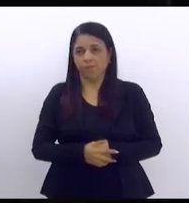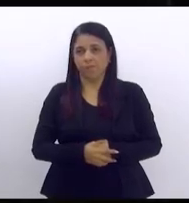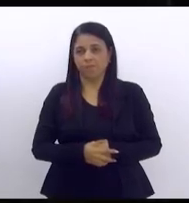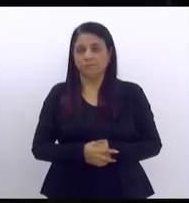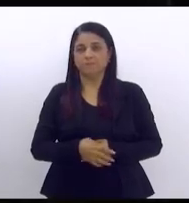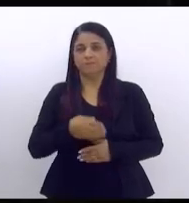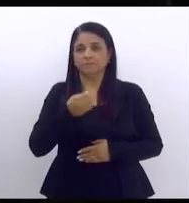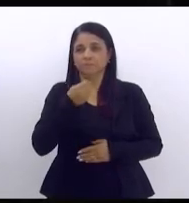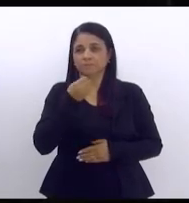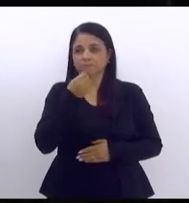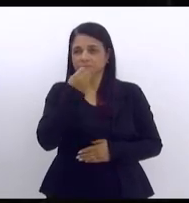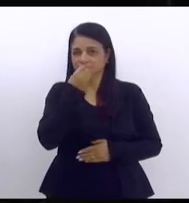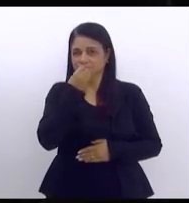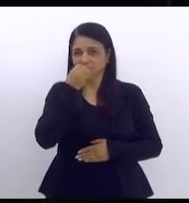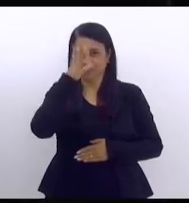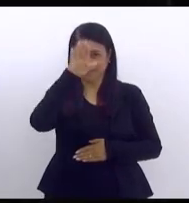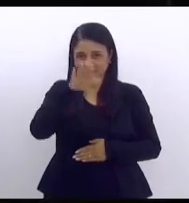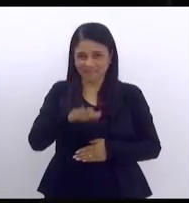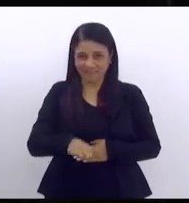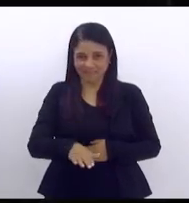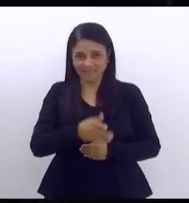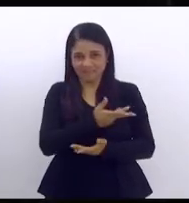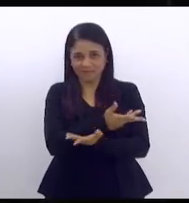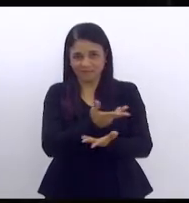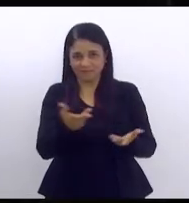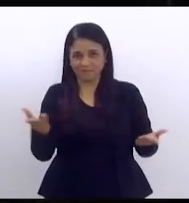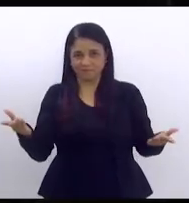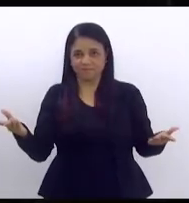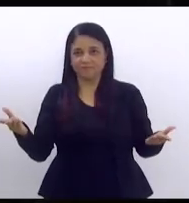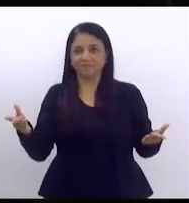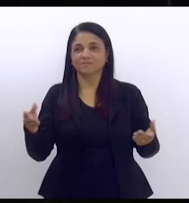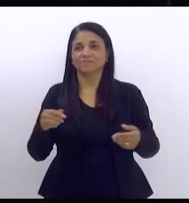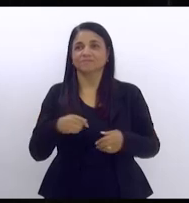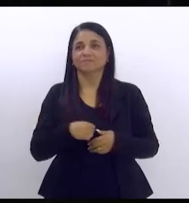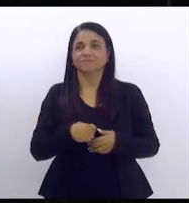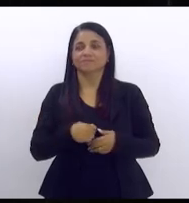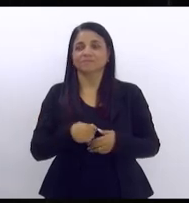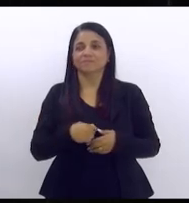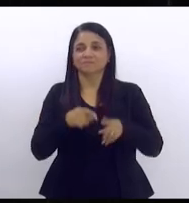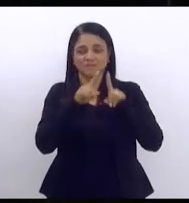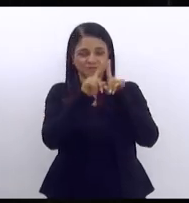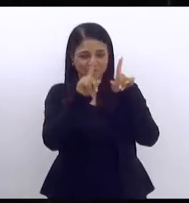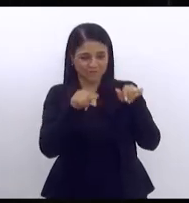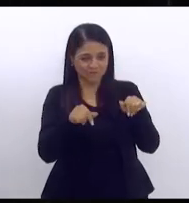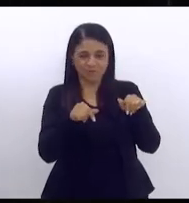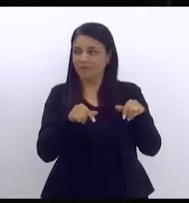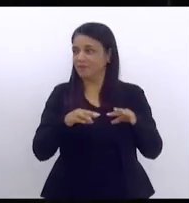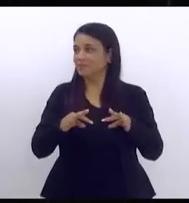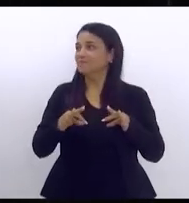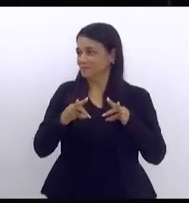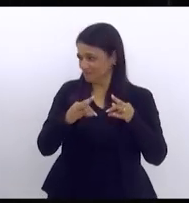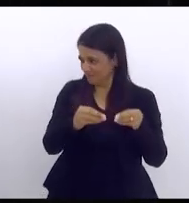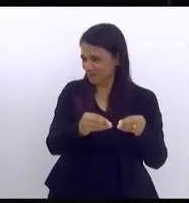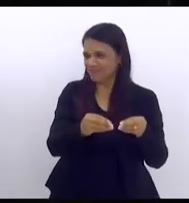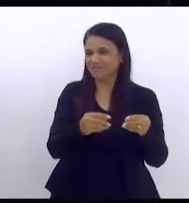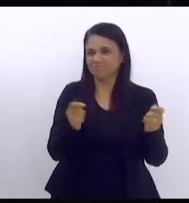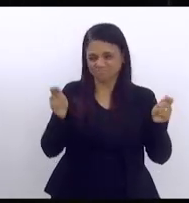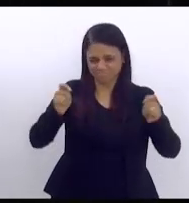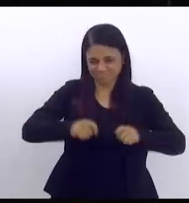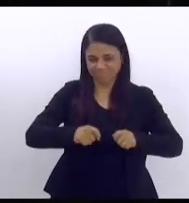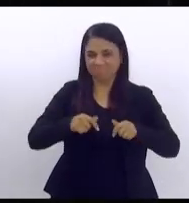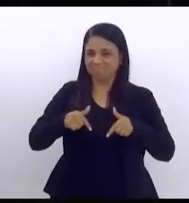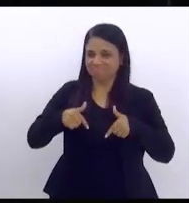Boa tarde a todos funcionários que, de fato, fazem com que esta casa funcione de